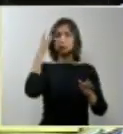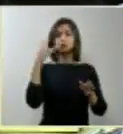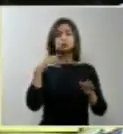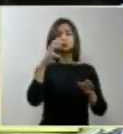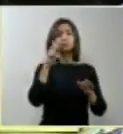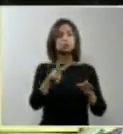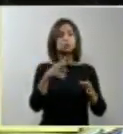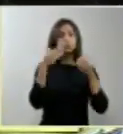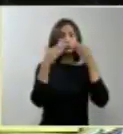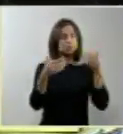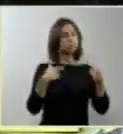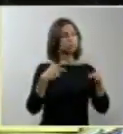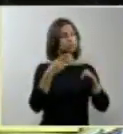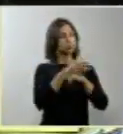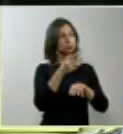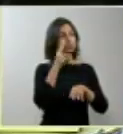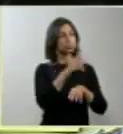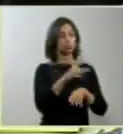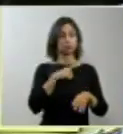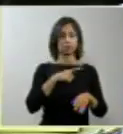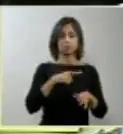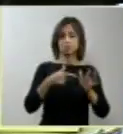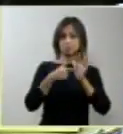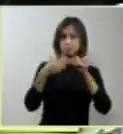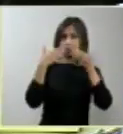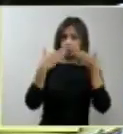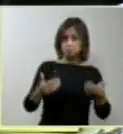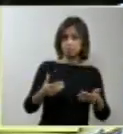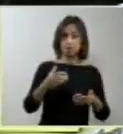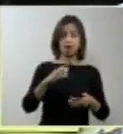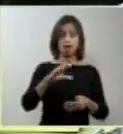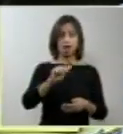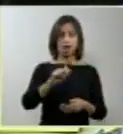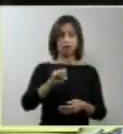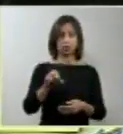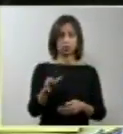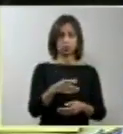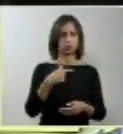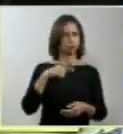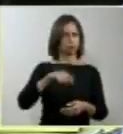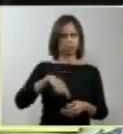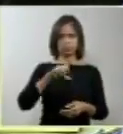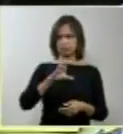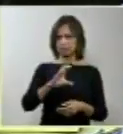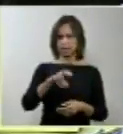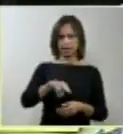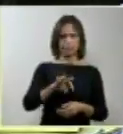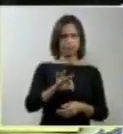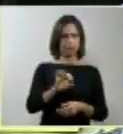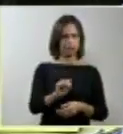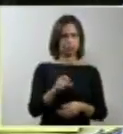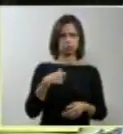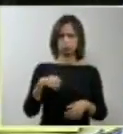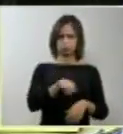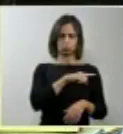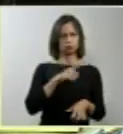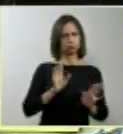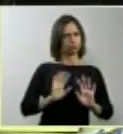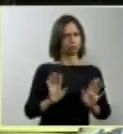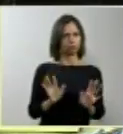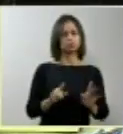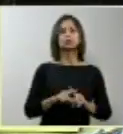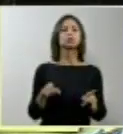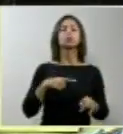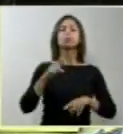Quem deu publicidade ao caso Marcela de Jesus não foi a CNTS, não foi a ANIS, portanto, esse